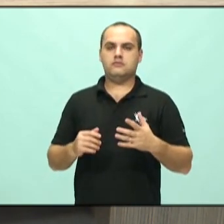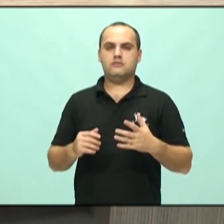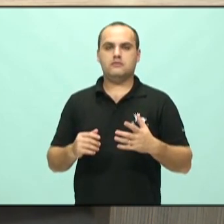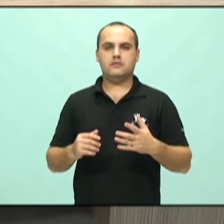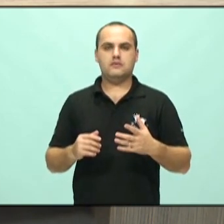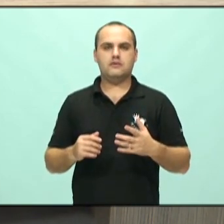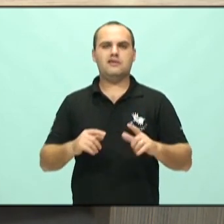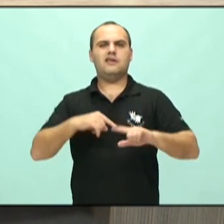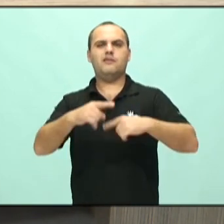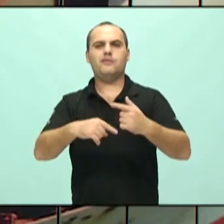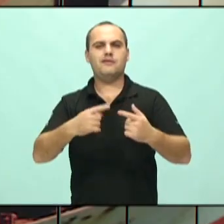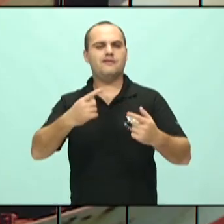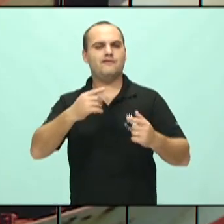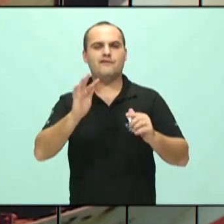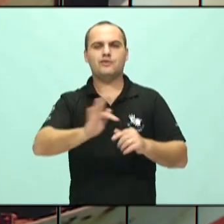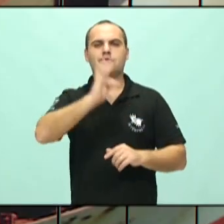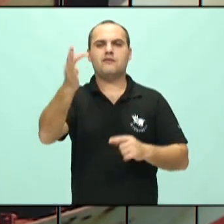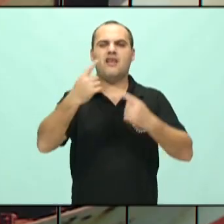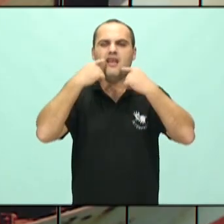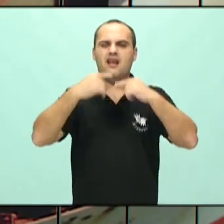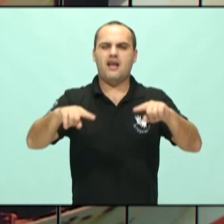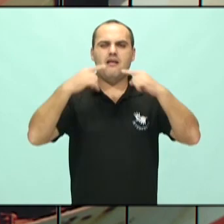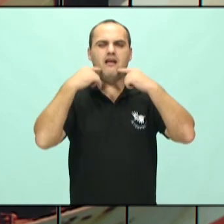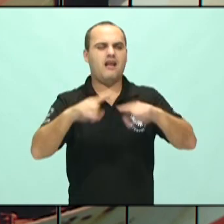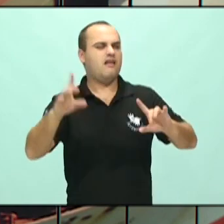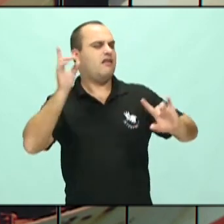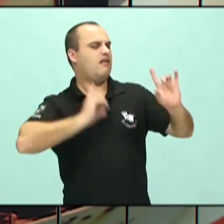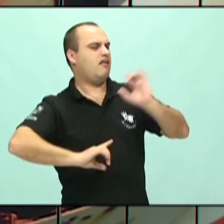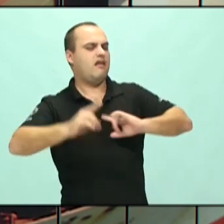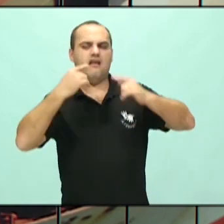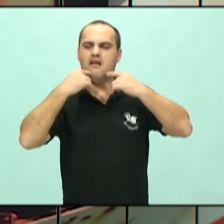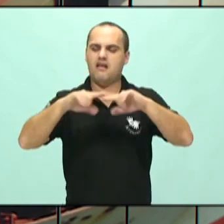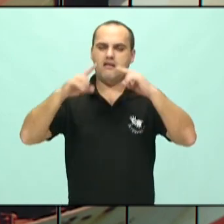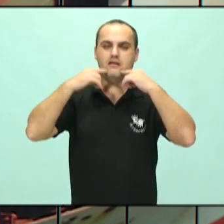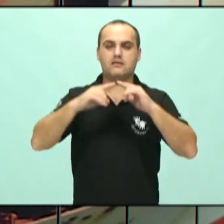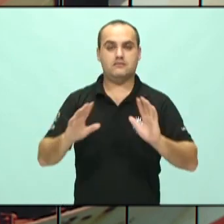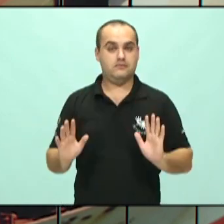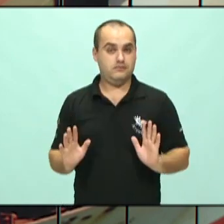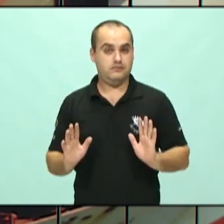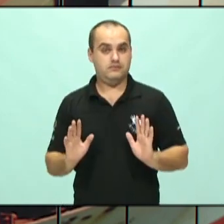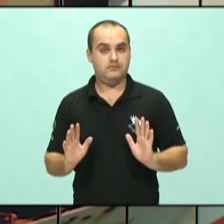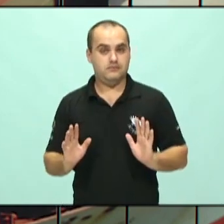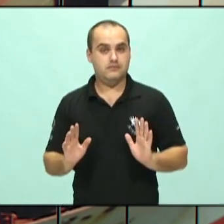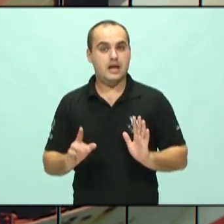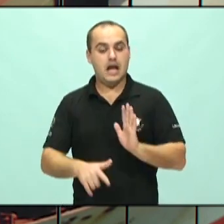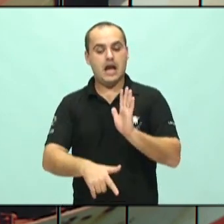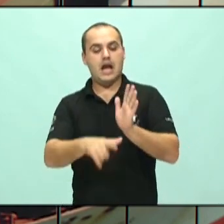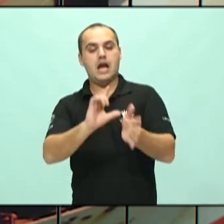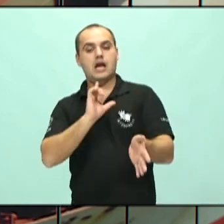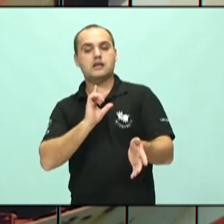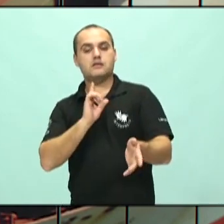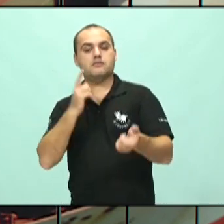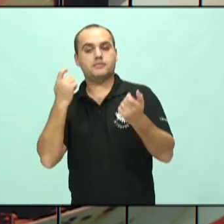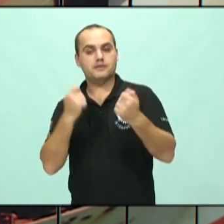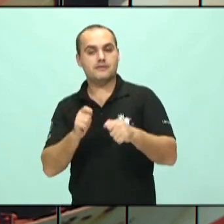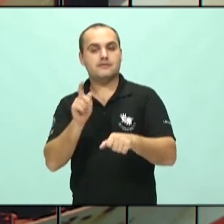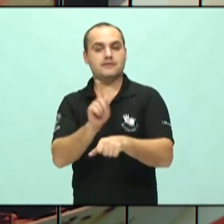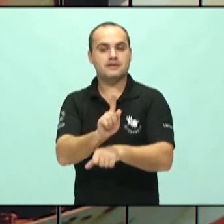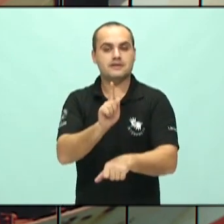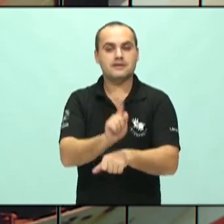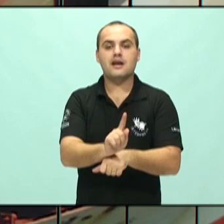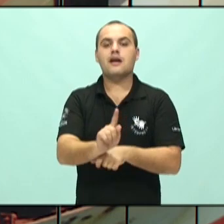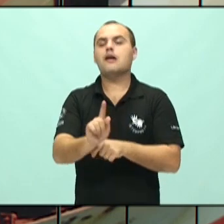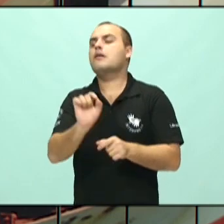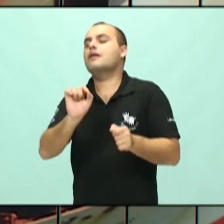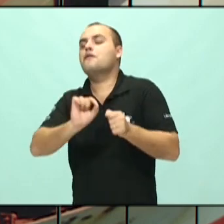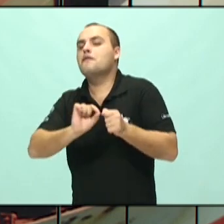depressivos. Então justamente o autoconhecimento ele faz com que você tenha essa gestão. O que eu vou fazer? Aonde eu vou